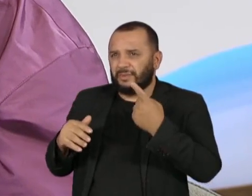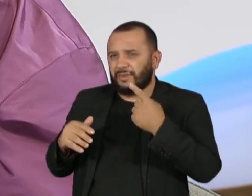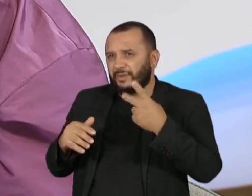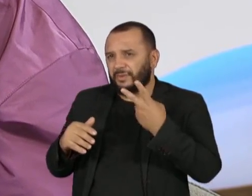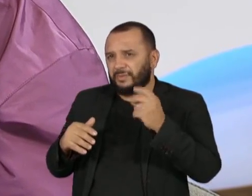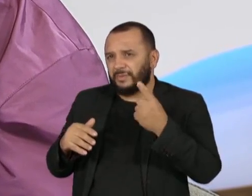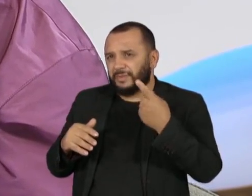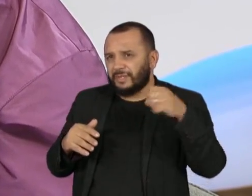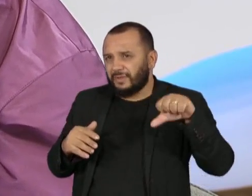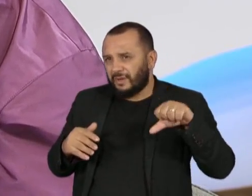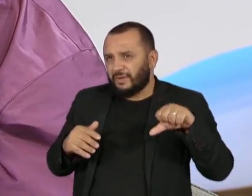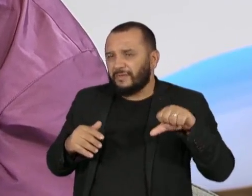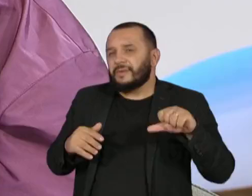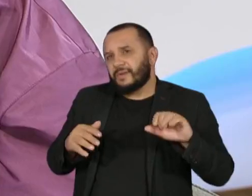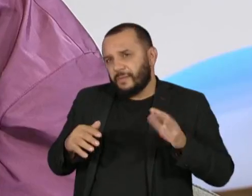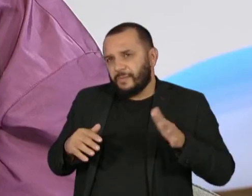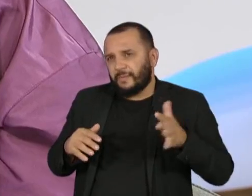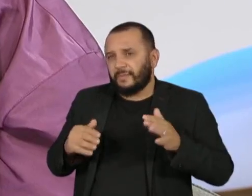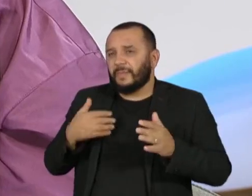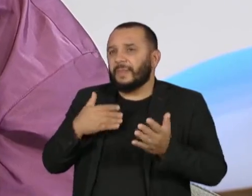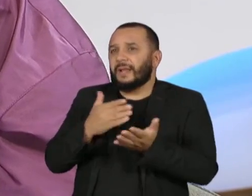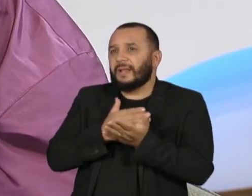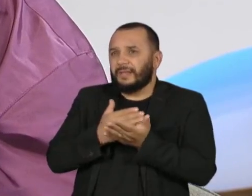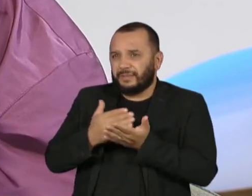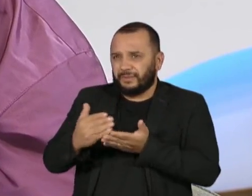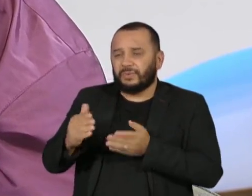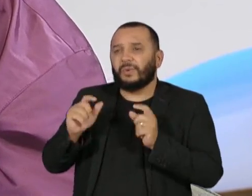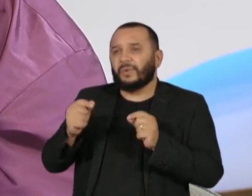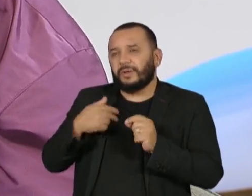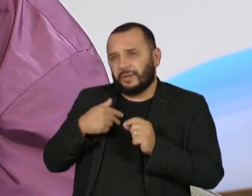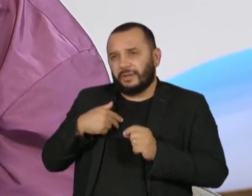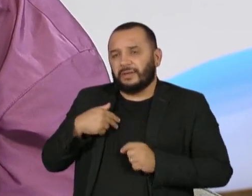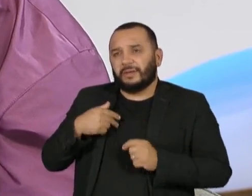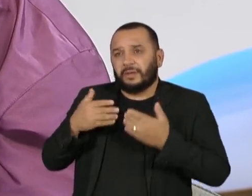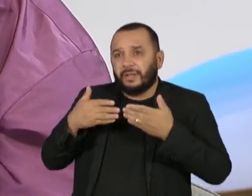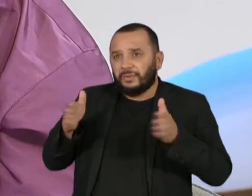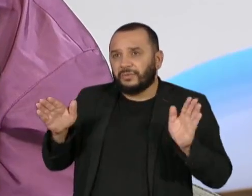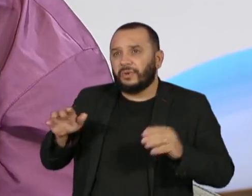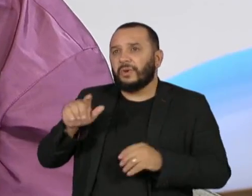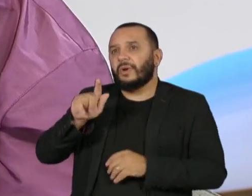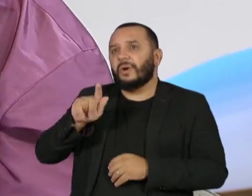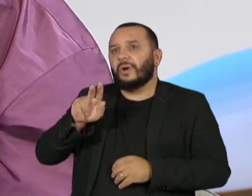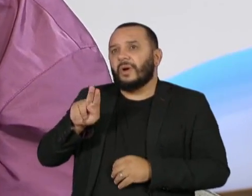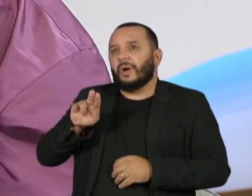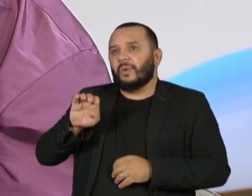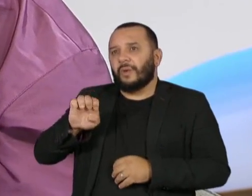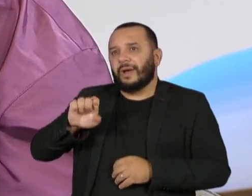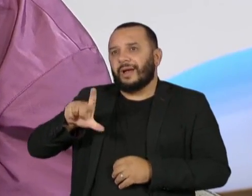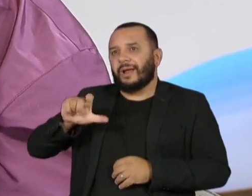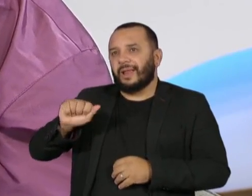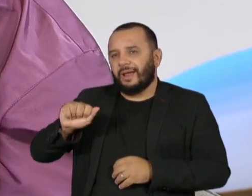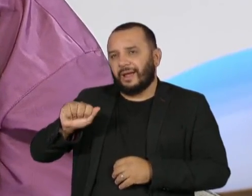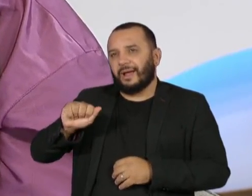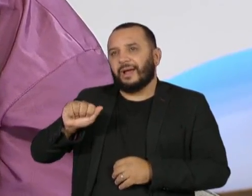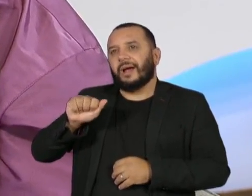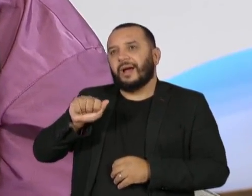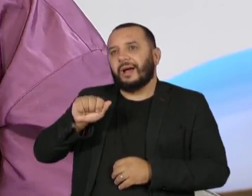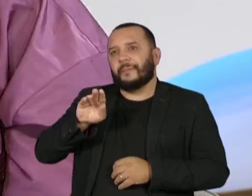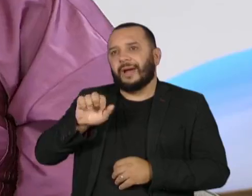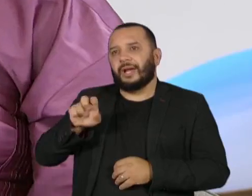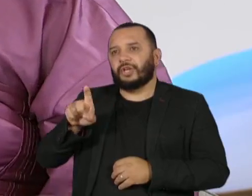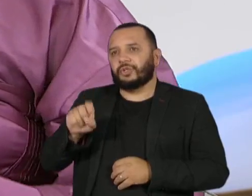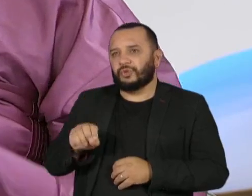quando a gente estava lançando o Guela Baixo, ainda com os Caramelos. E que foi uma entrevista que eu me preparei. Essa é uma